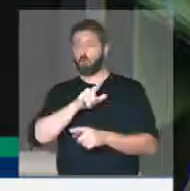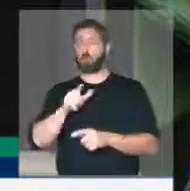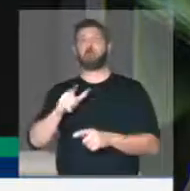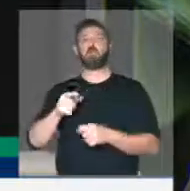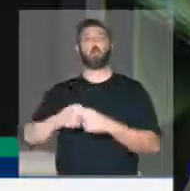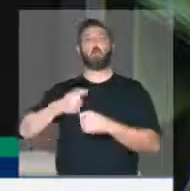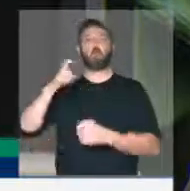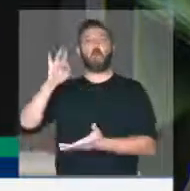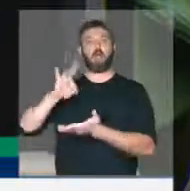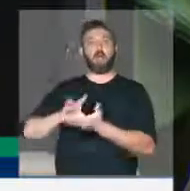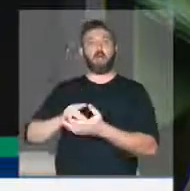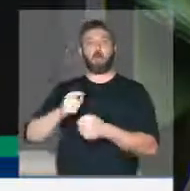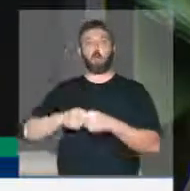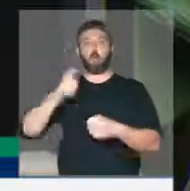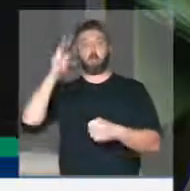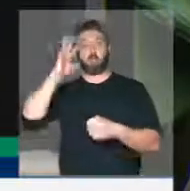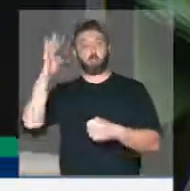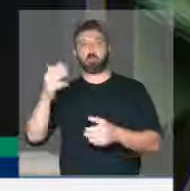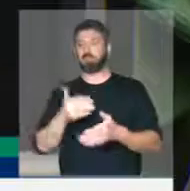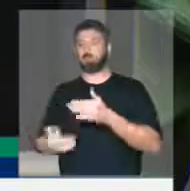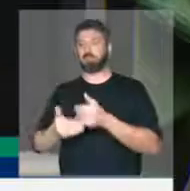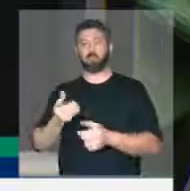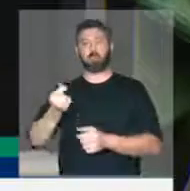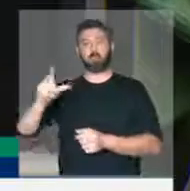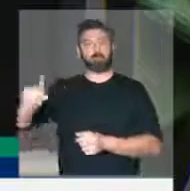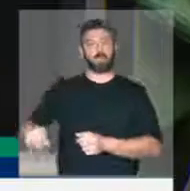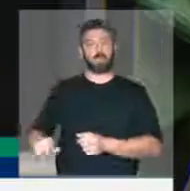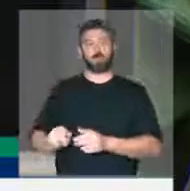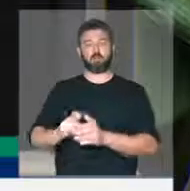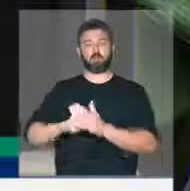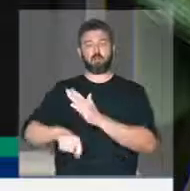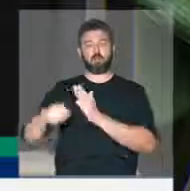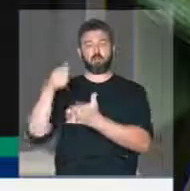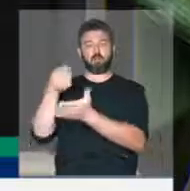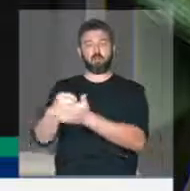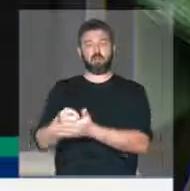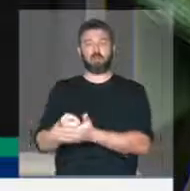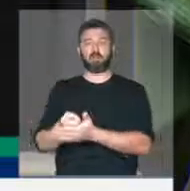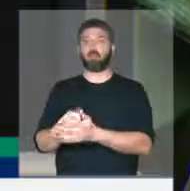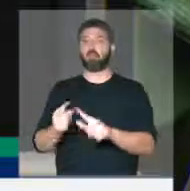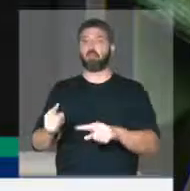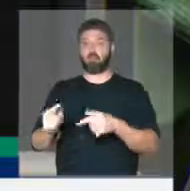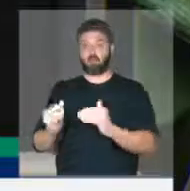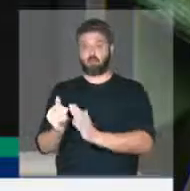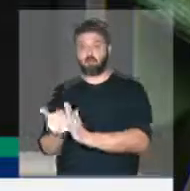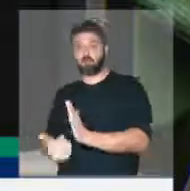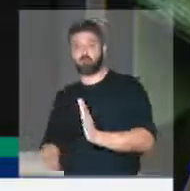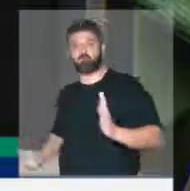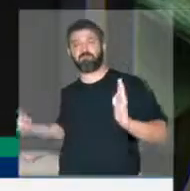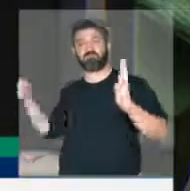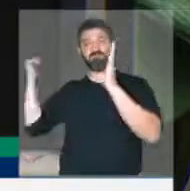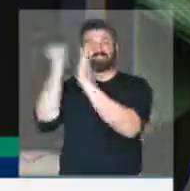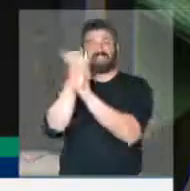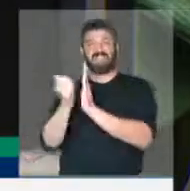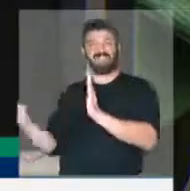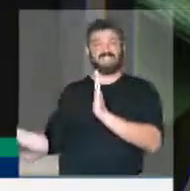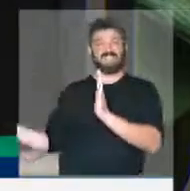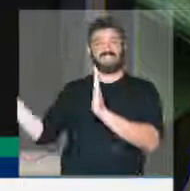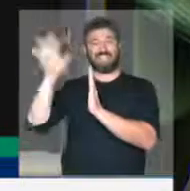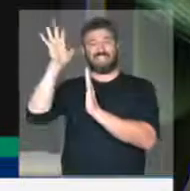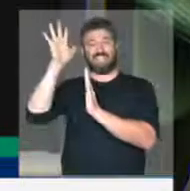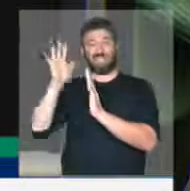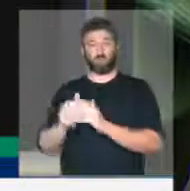no lucro real, seja no lucro presumido. Tudo isso vai ensejar um encarecimento extraordinário